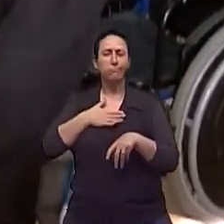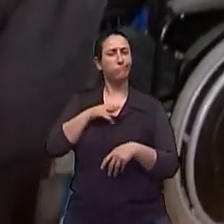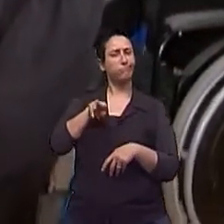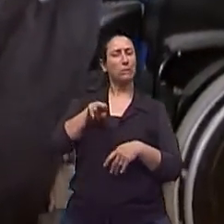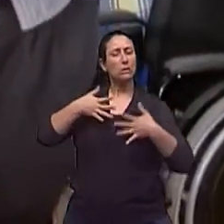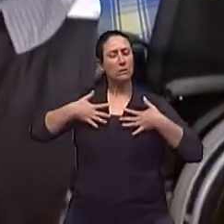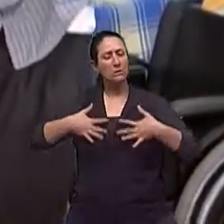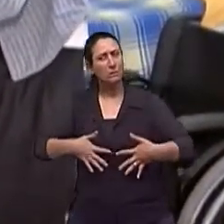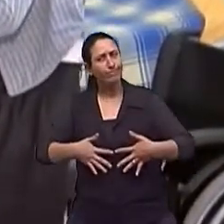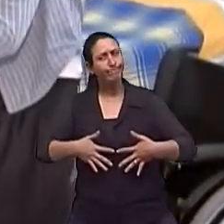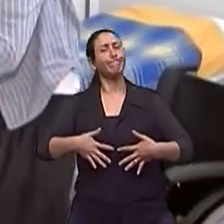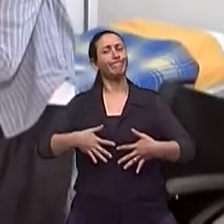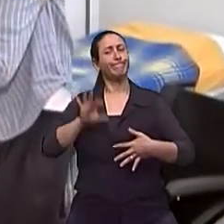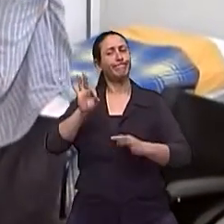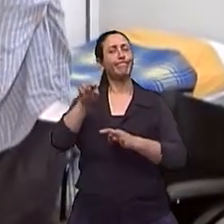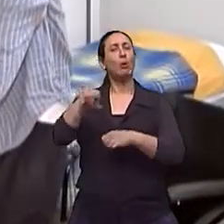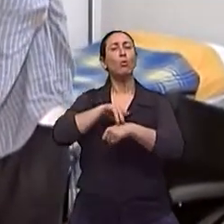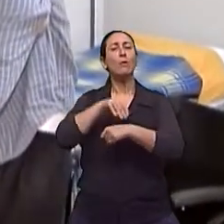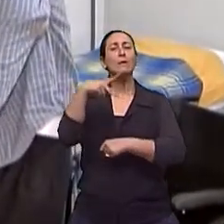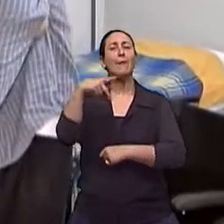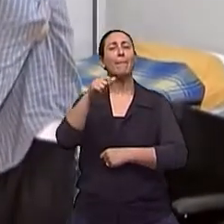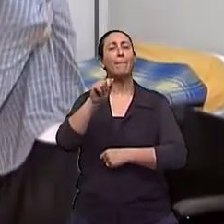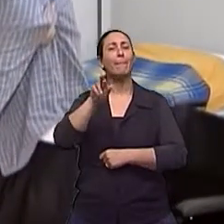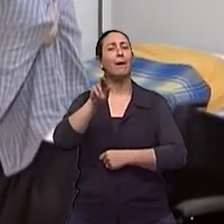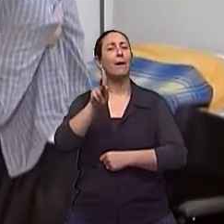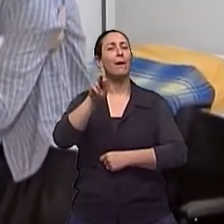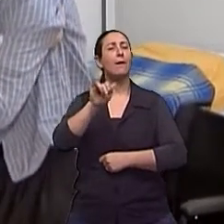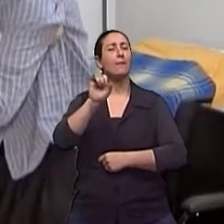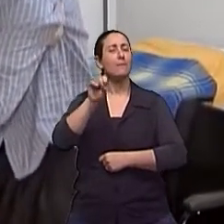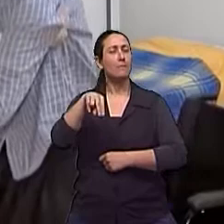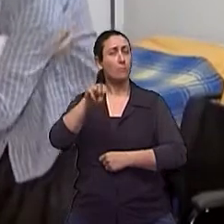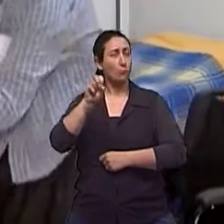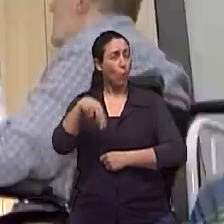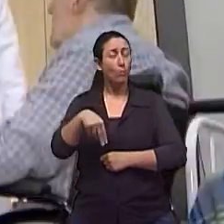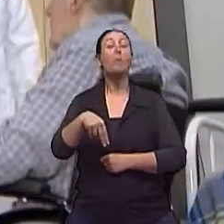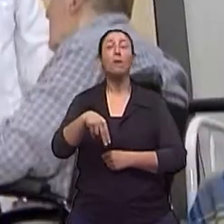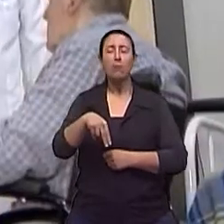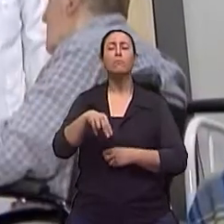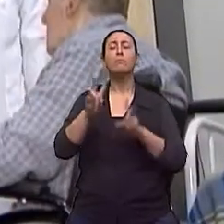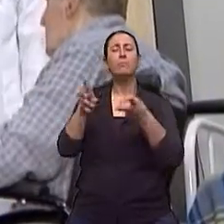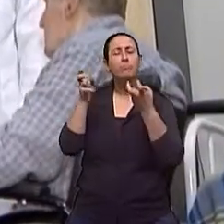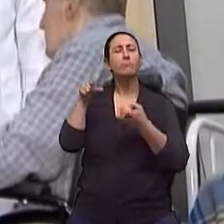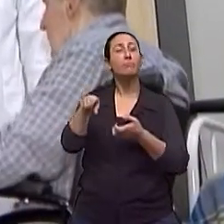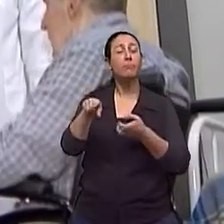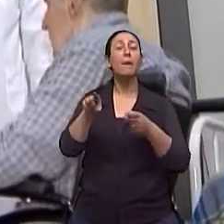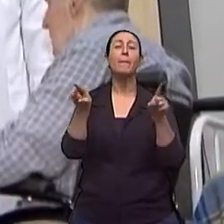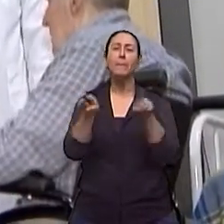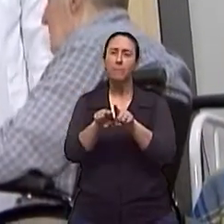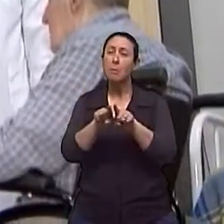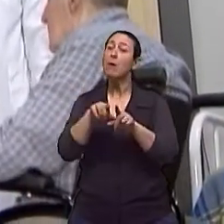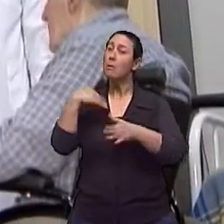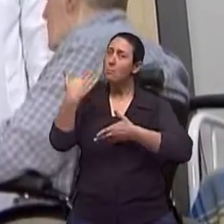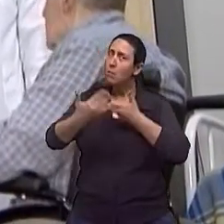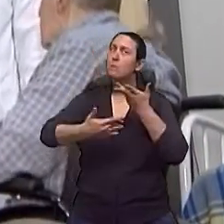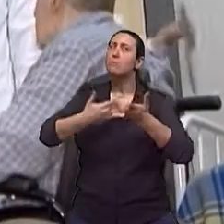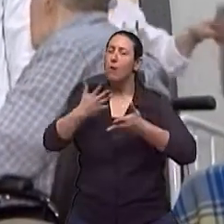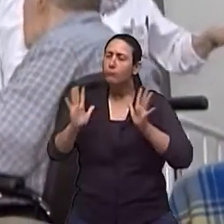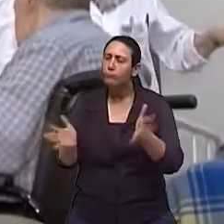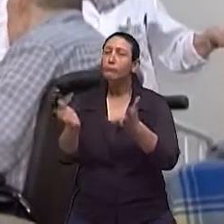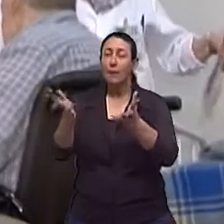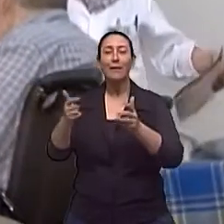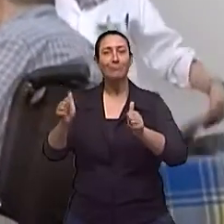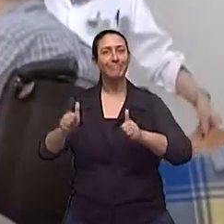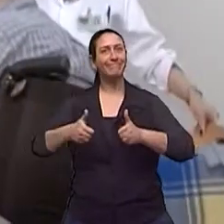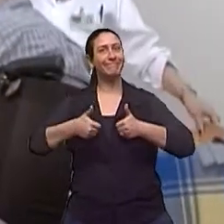Característicos da doença de Parkinson. Iniciamos com o tratamento, ele melhorou, melhorou a mobilidade e, segundo conto, voltou a ser o idoso